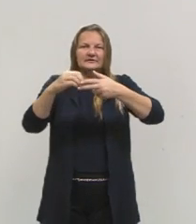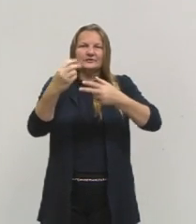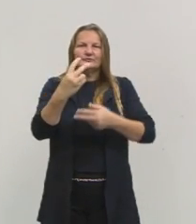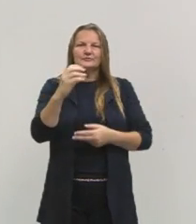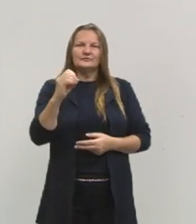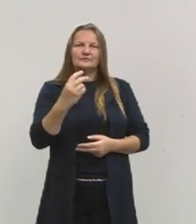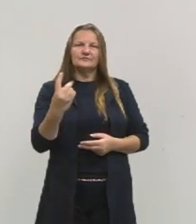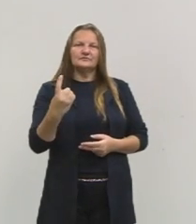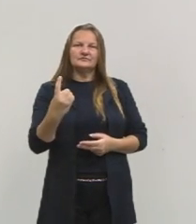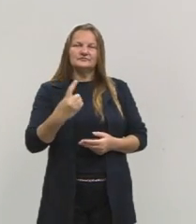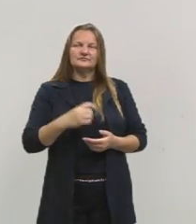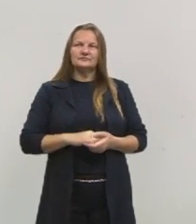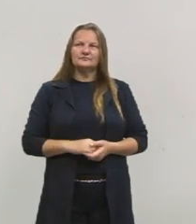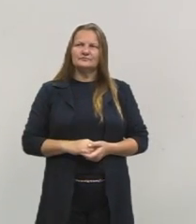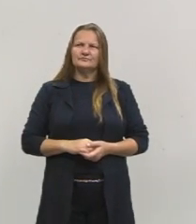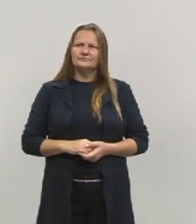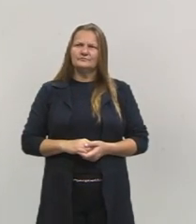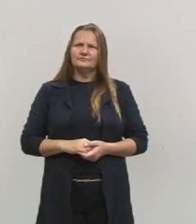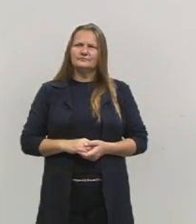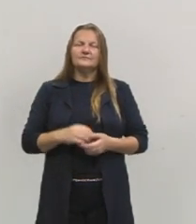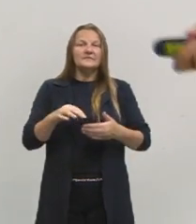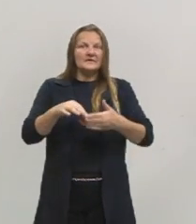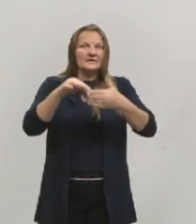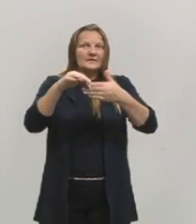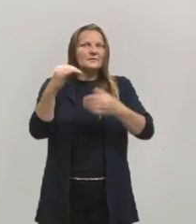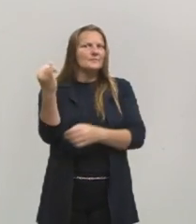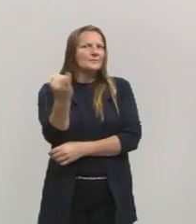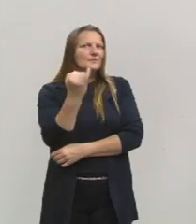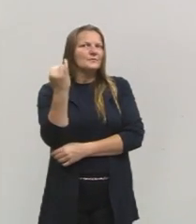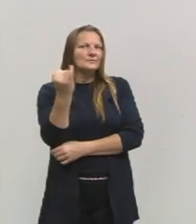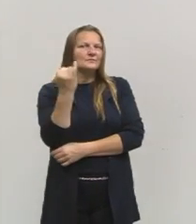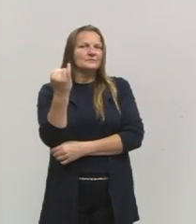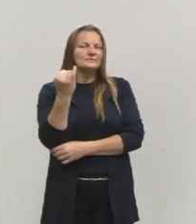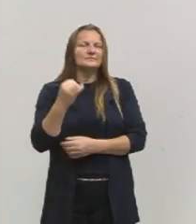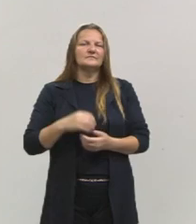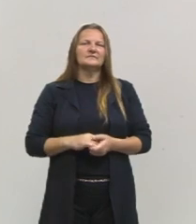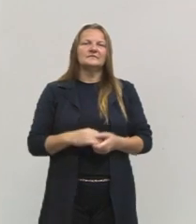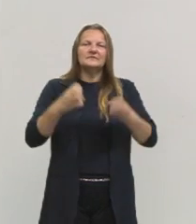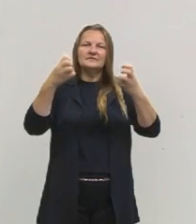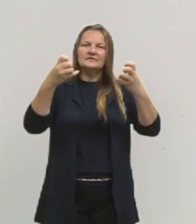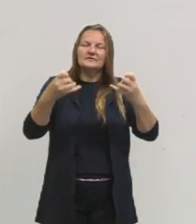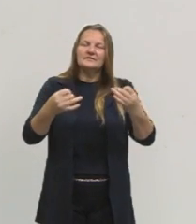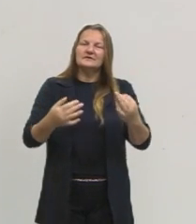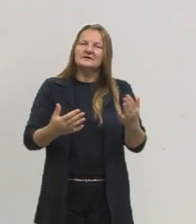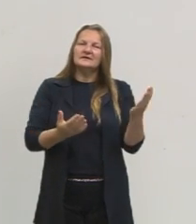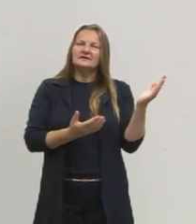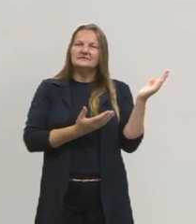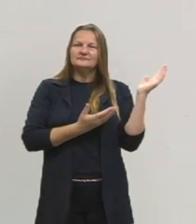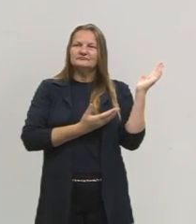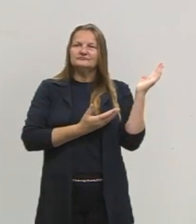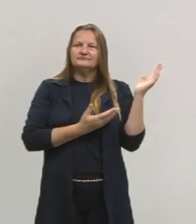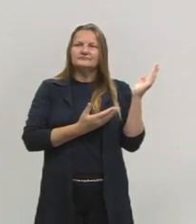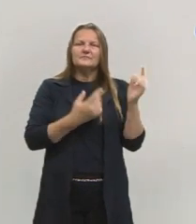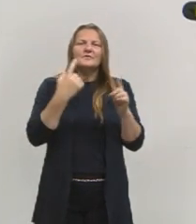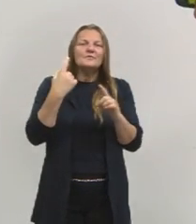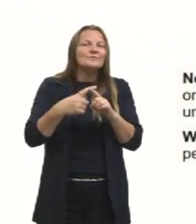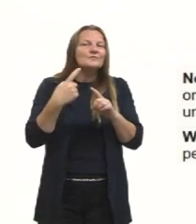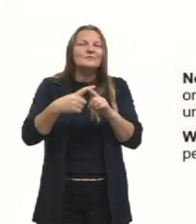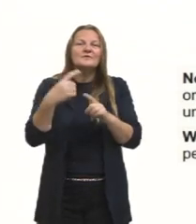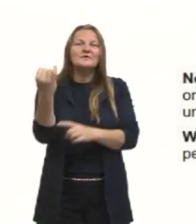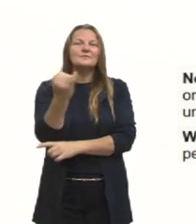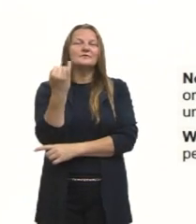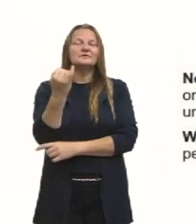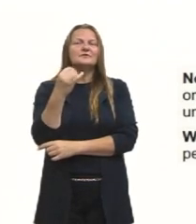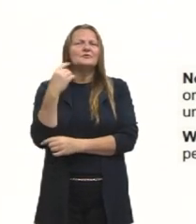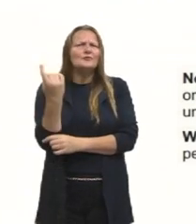e ressaltar a importância, conforme a professora Márcia já havia comentado, a importância de